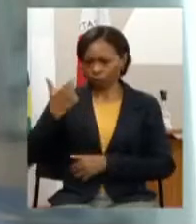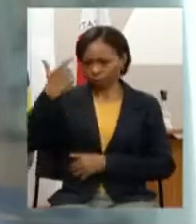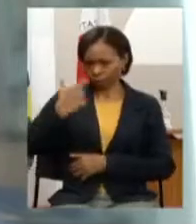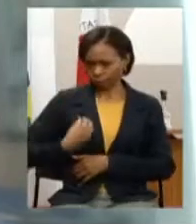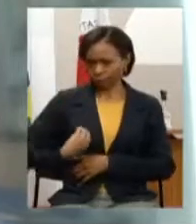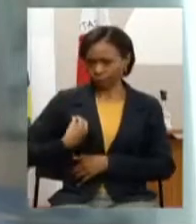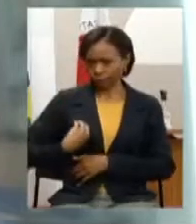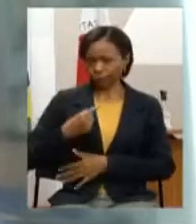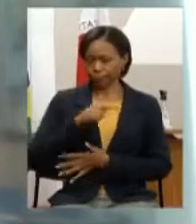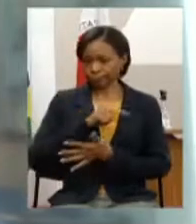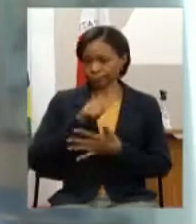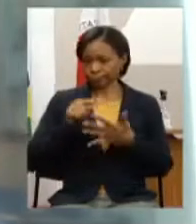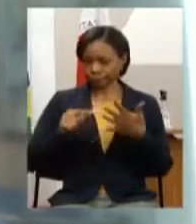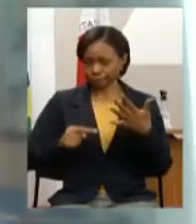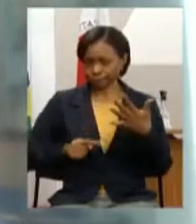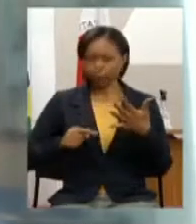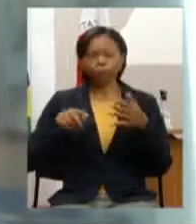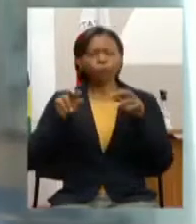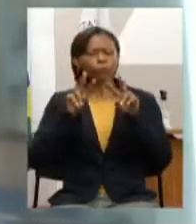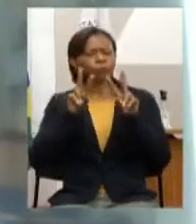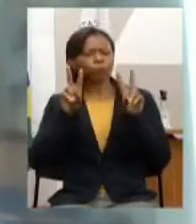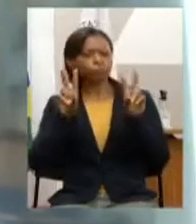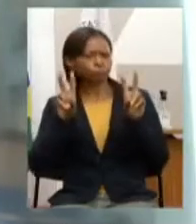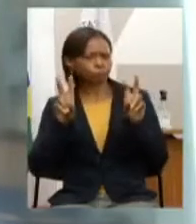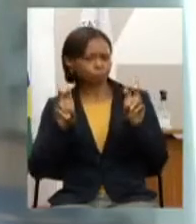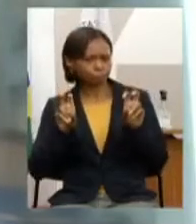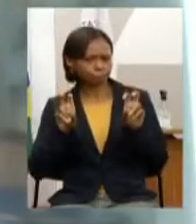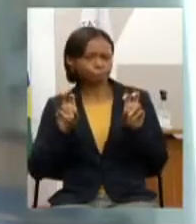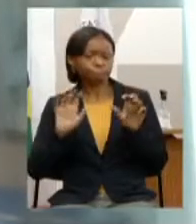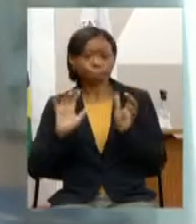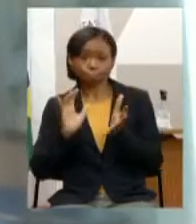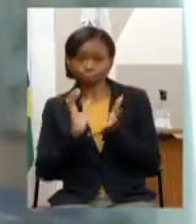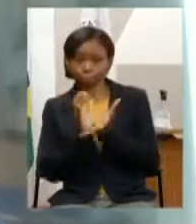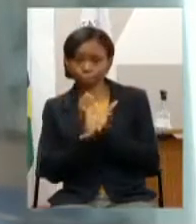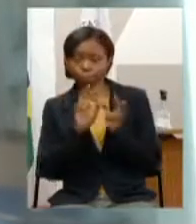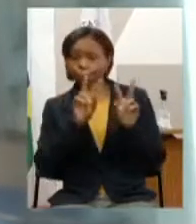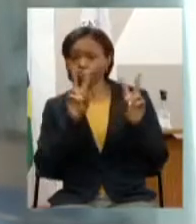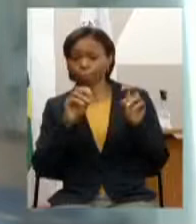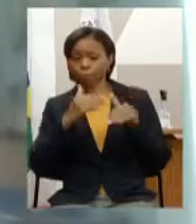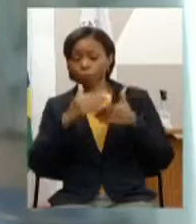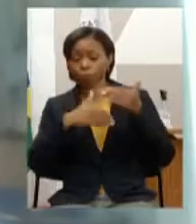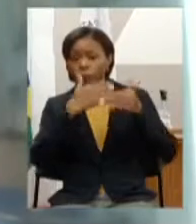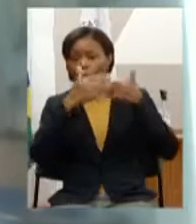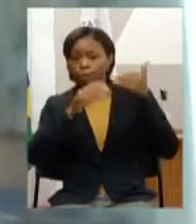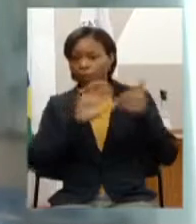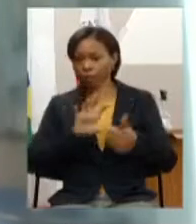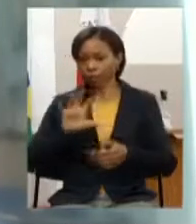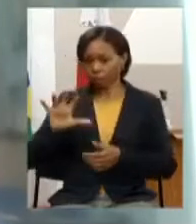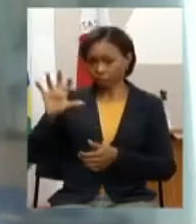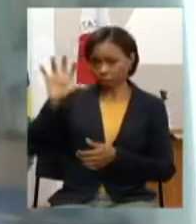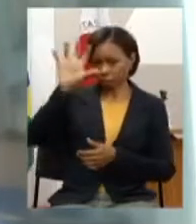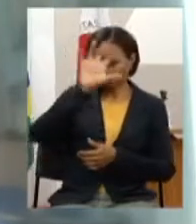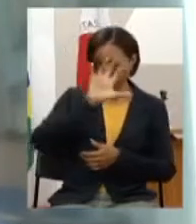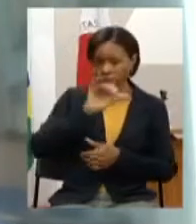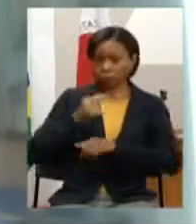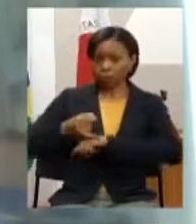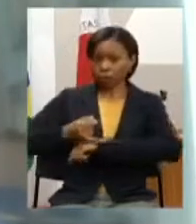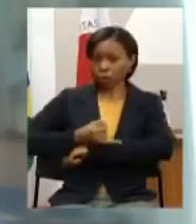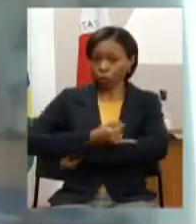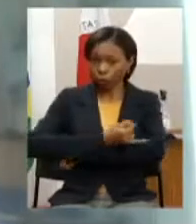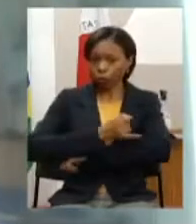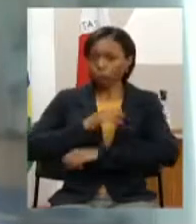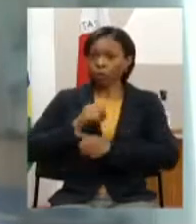um grupo único e esse grupo foi o desenvolvimento regional a infraestrutura de